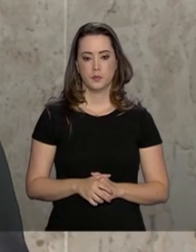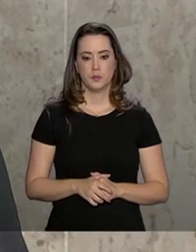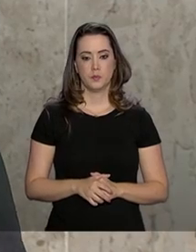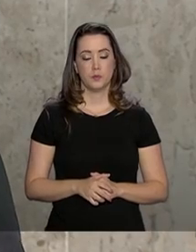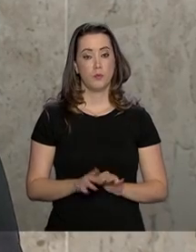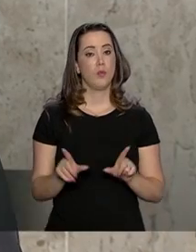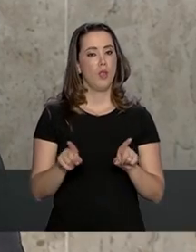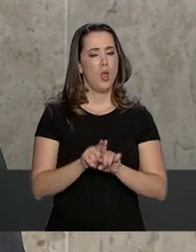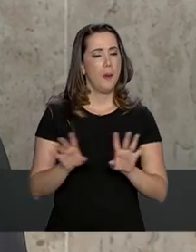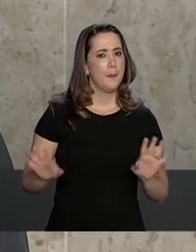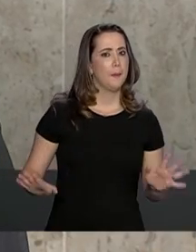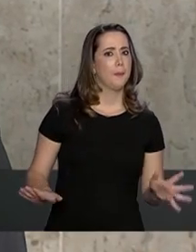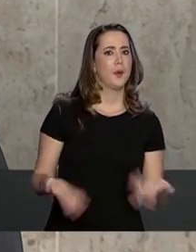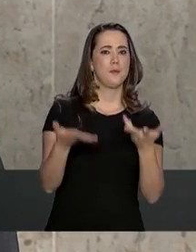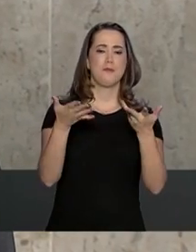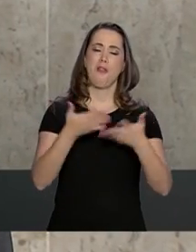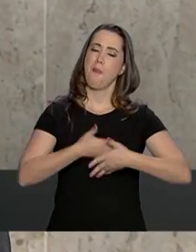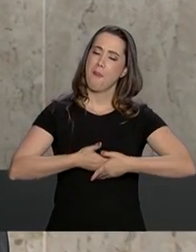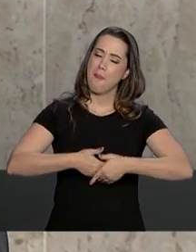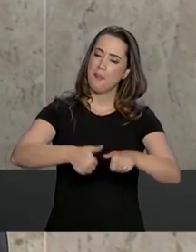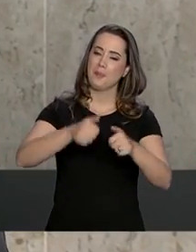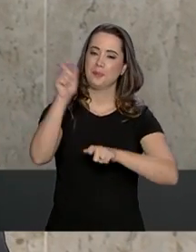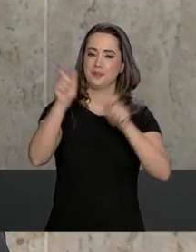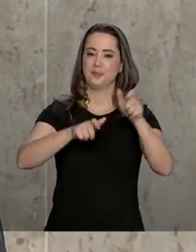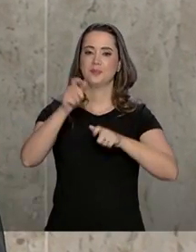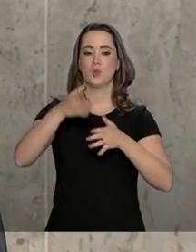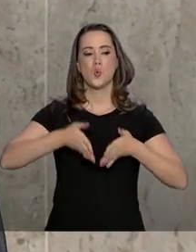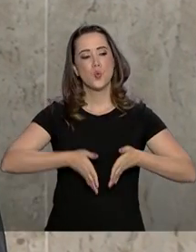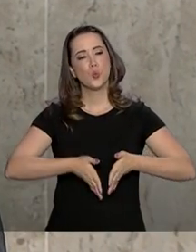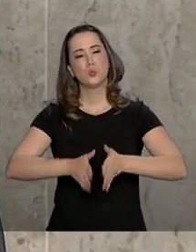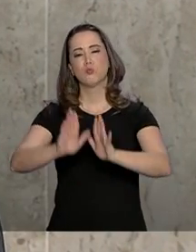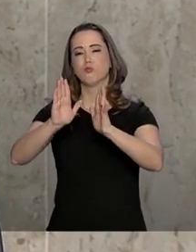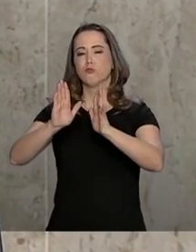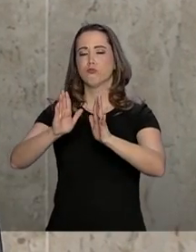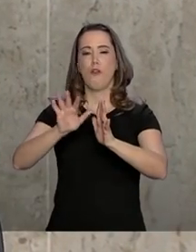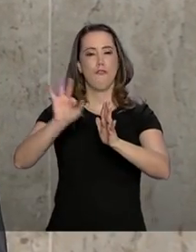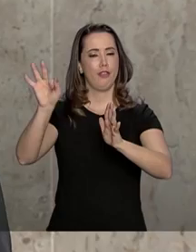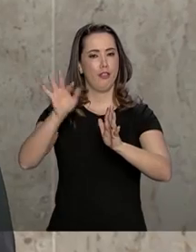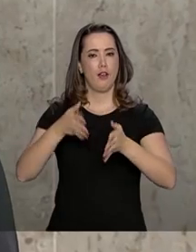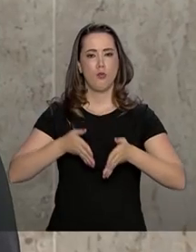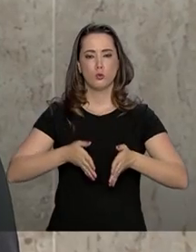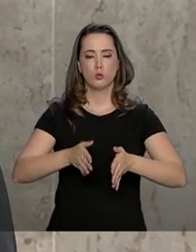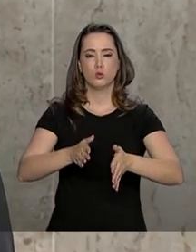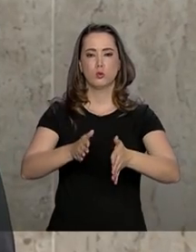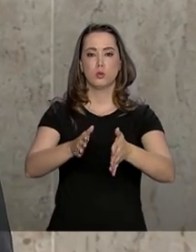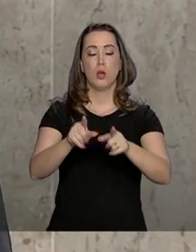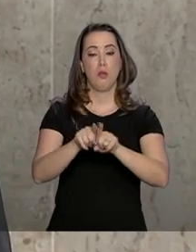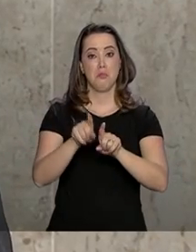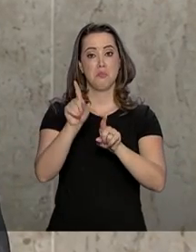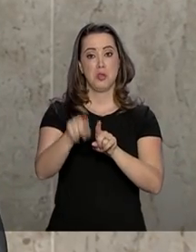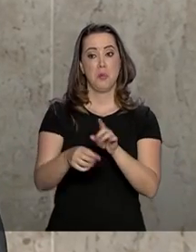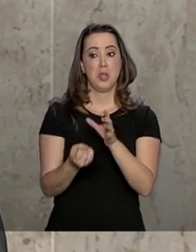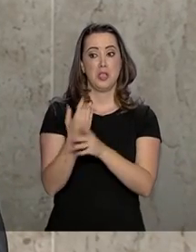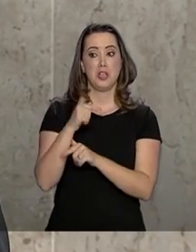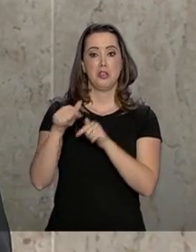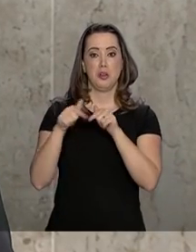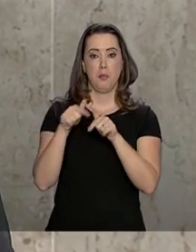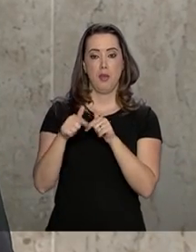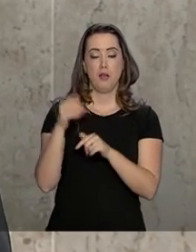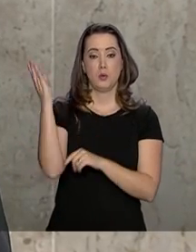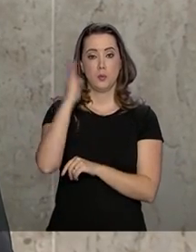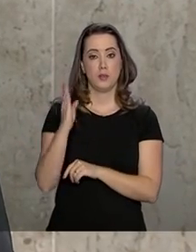Além de promover melhorias para os usuários, o programa de concessões das rodovias tem gerado emprego no Brasil.